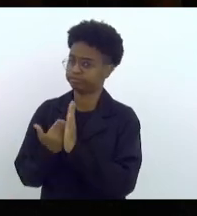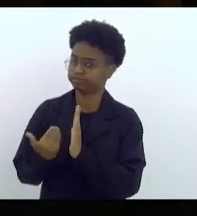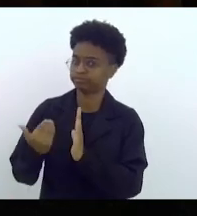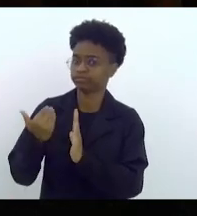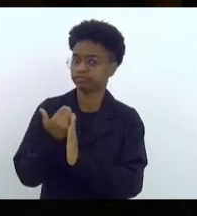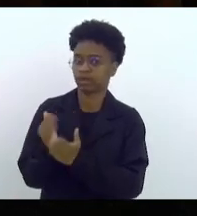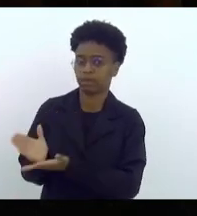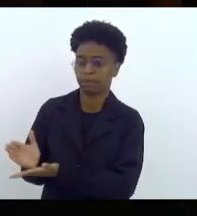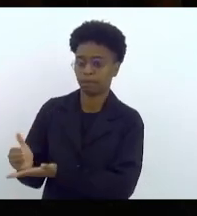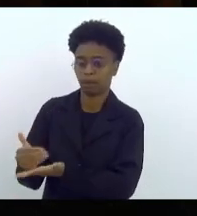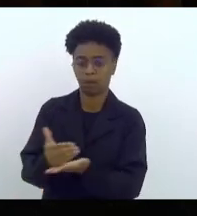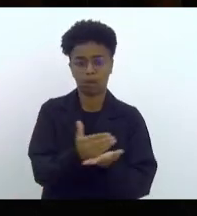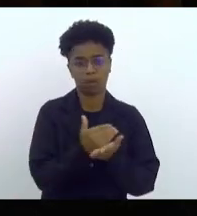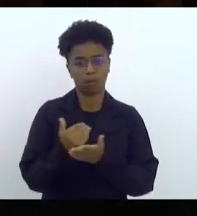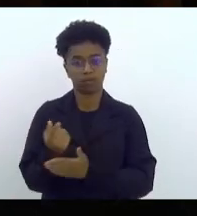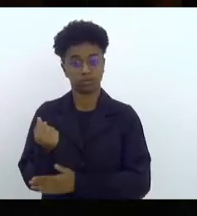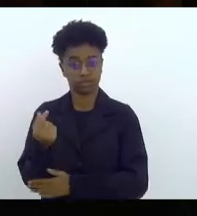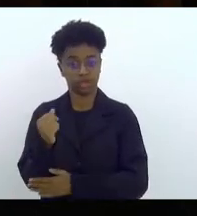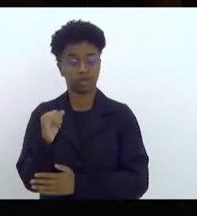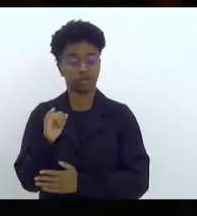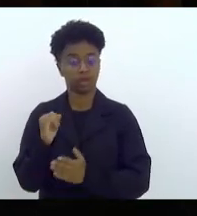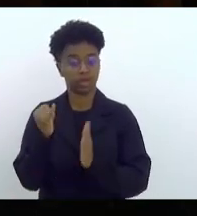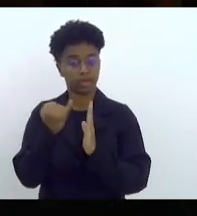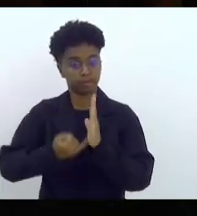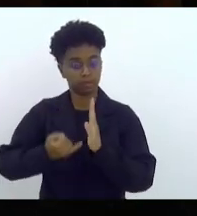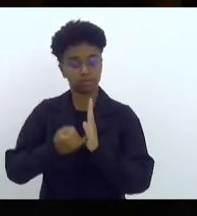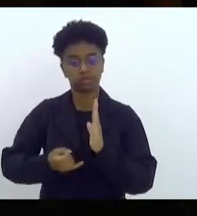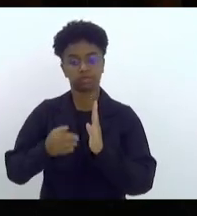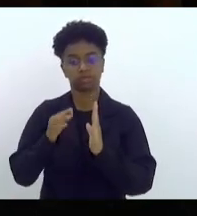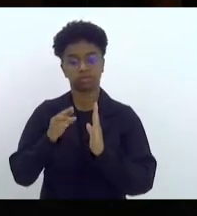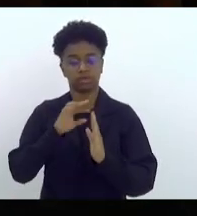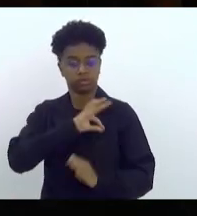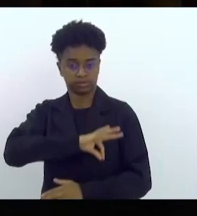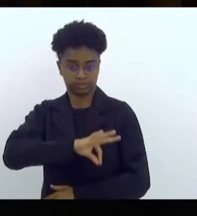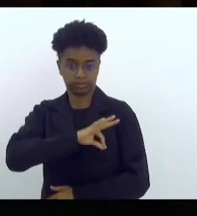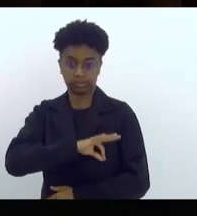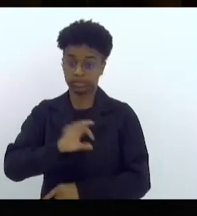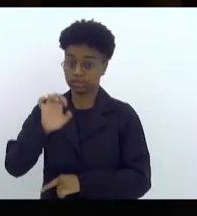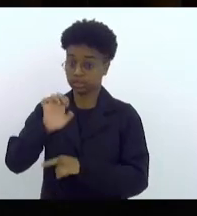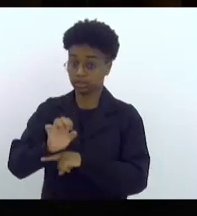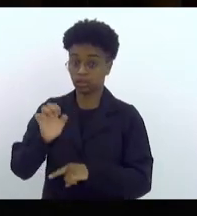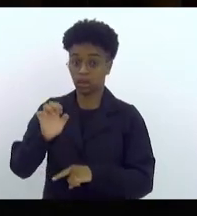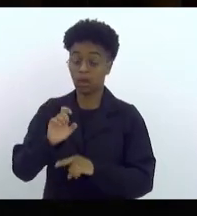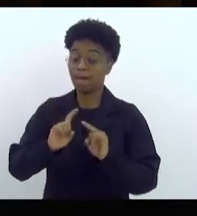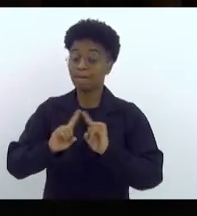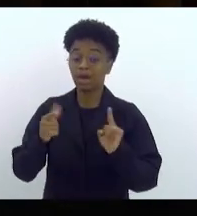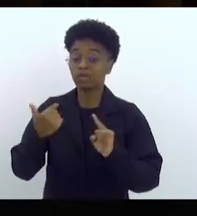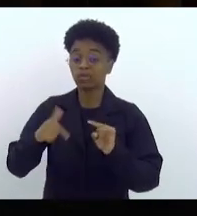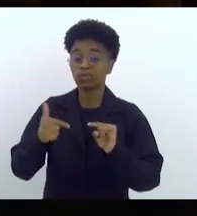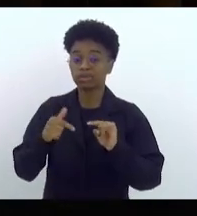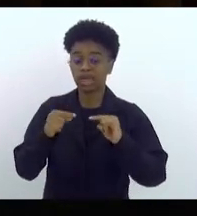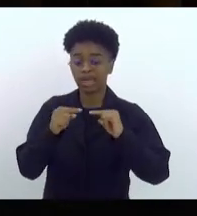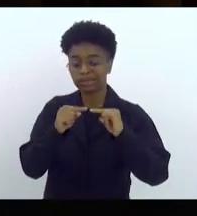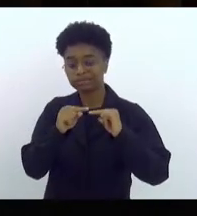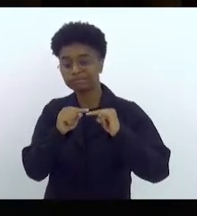arrecadação do imposto de renda estadual. E não tem uma linha de como a